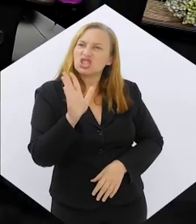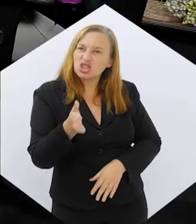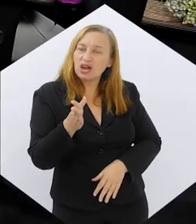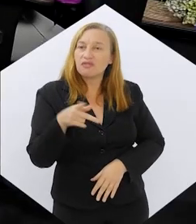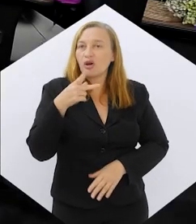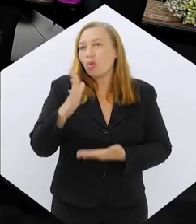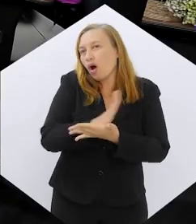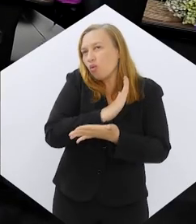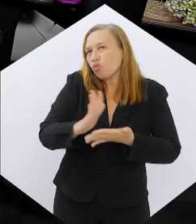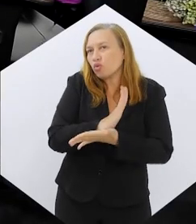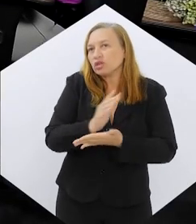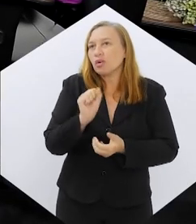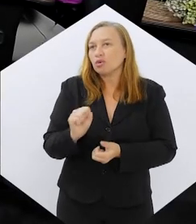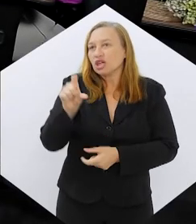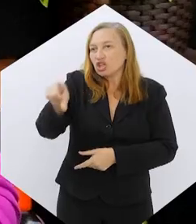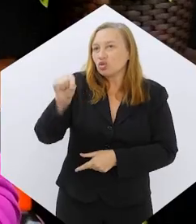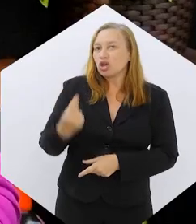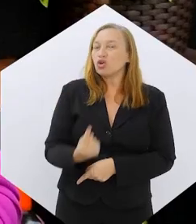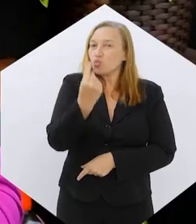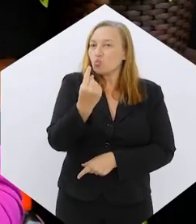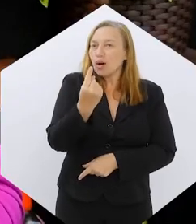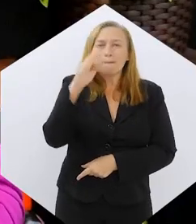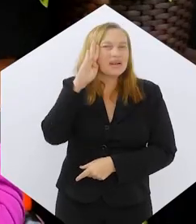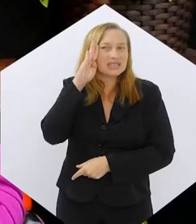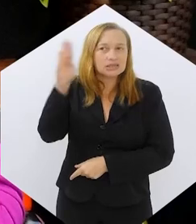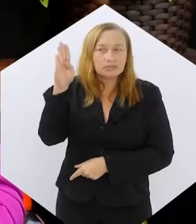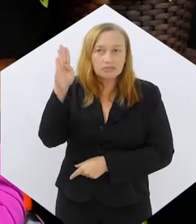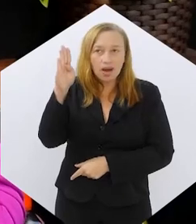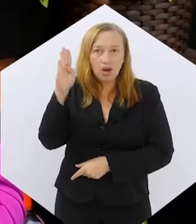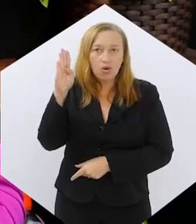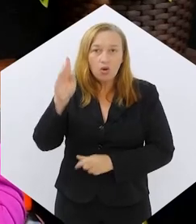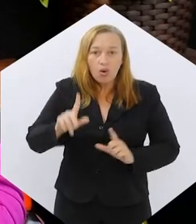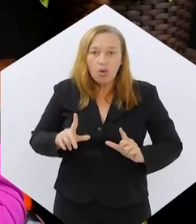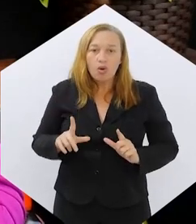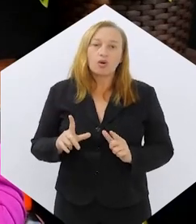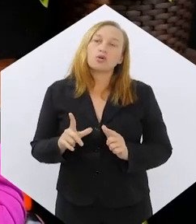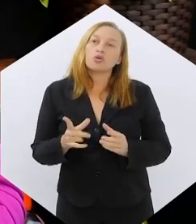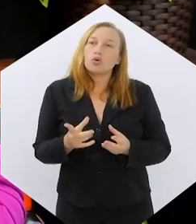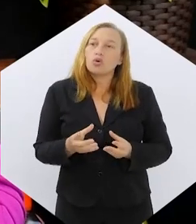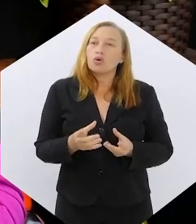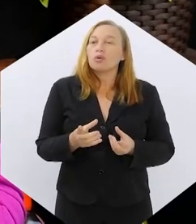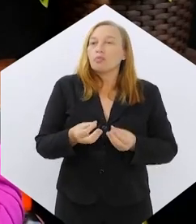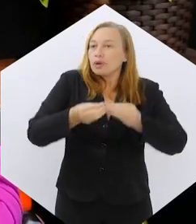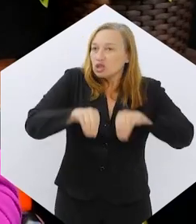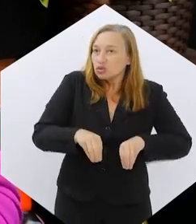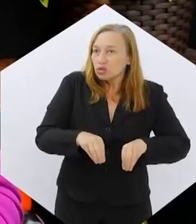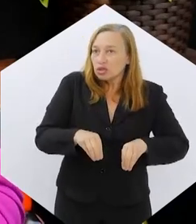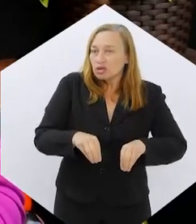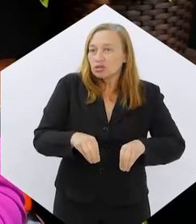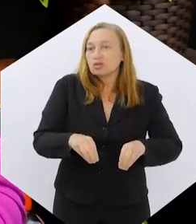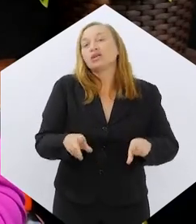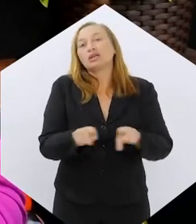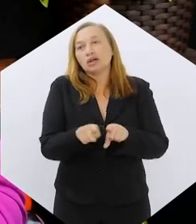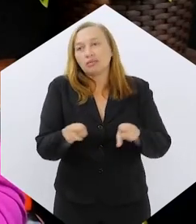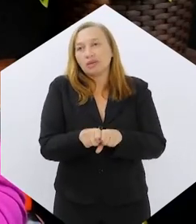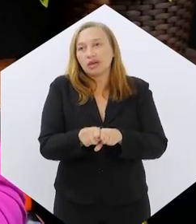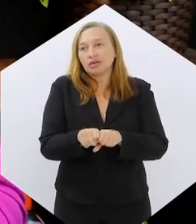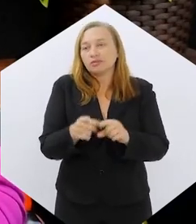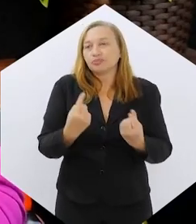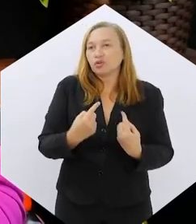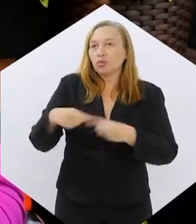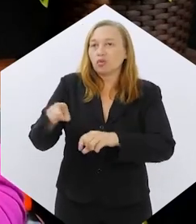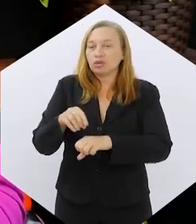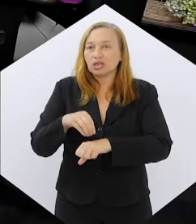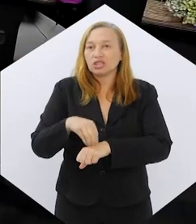comentou algumas agora, mas se você puder destacar para a gente, assim, os principais efeitos colaterais, né, do medicamento e também as contraindicações que você